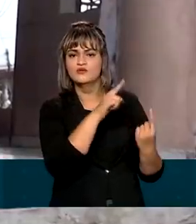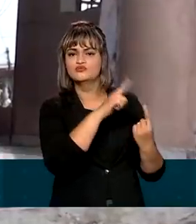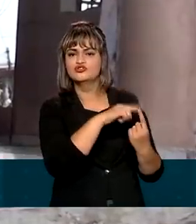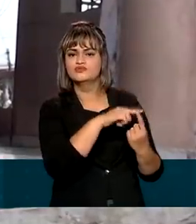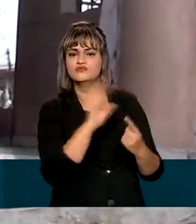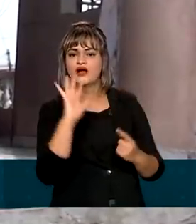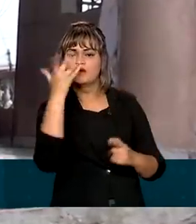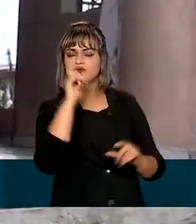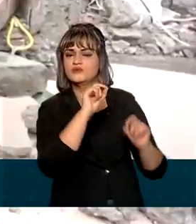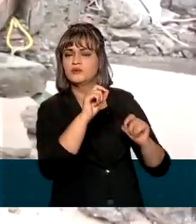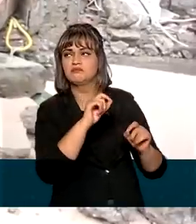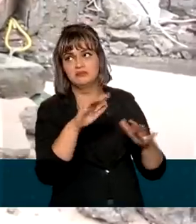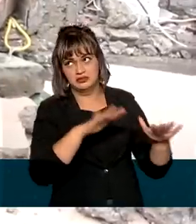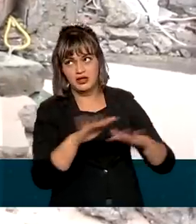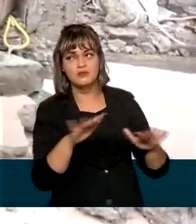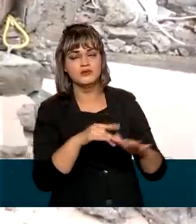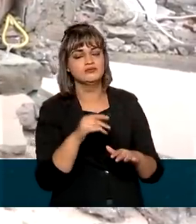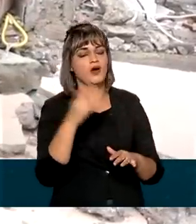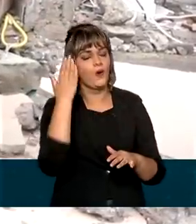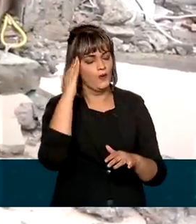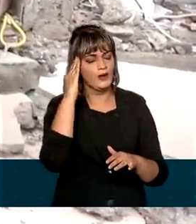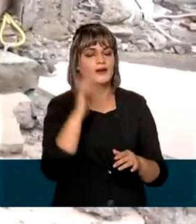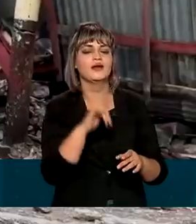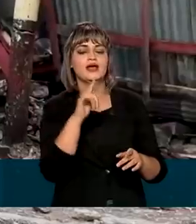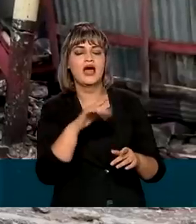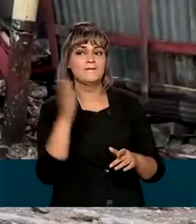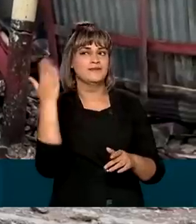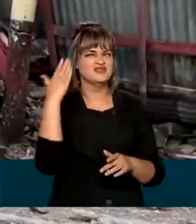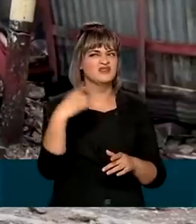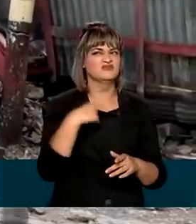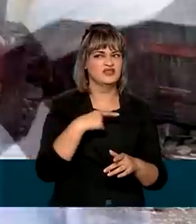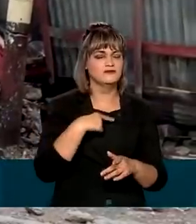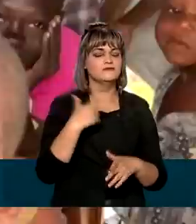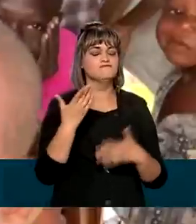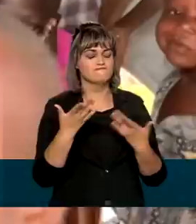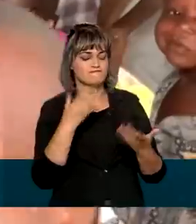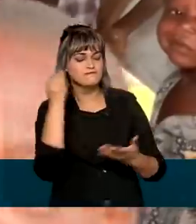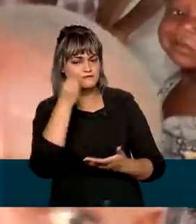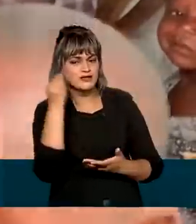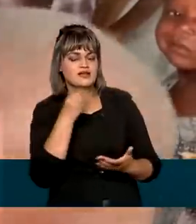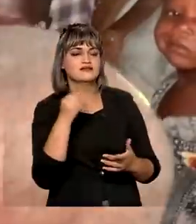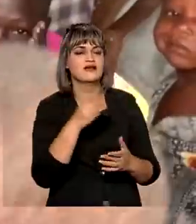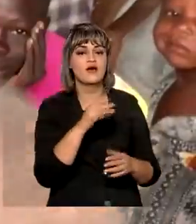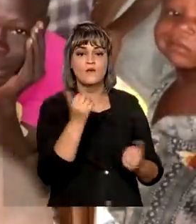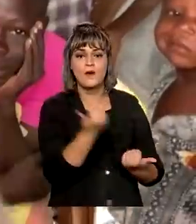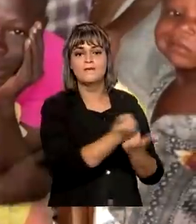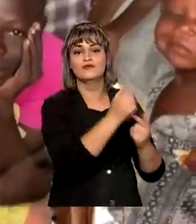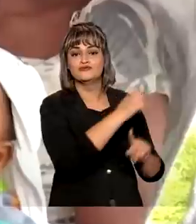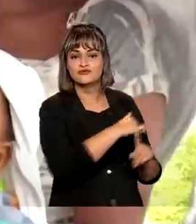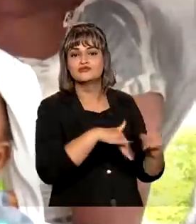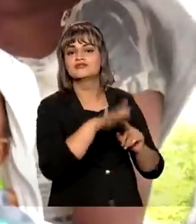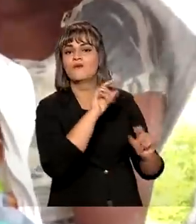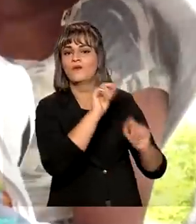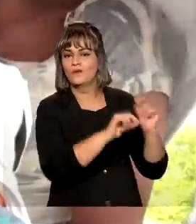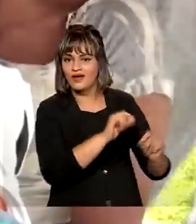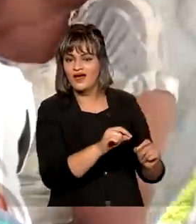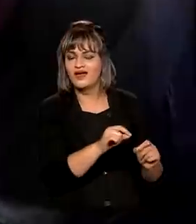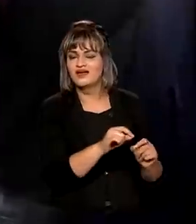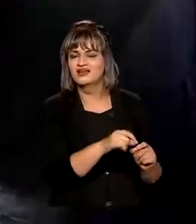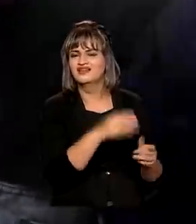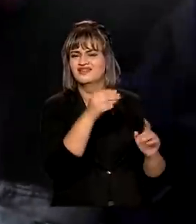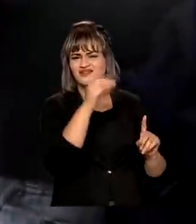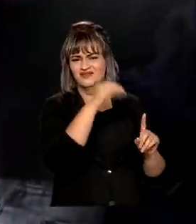ocorrência em si, um terremoto. As ocorrências passadas que eles já tiveram aqui, além da questão social, que é uma questão